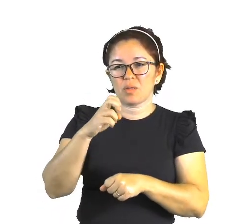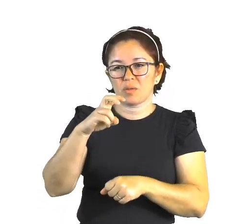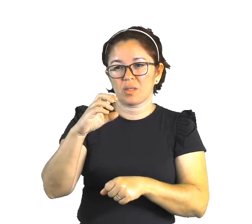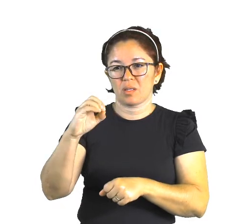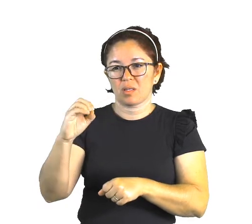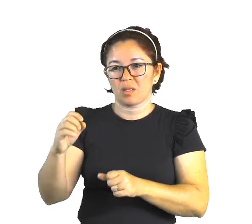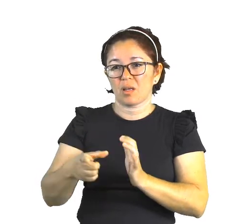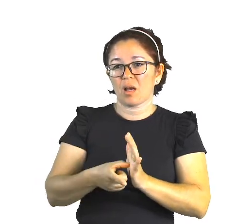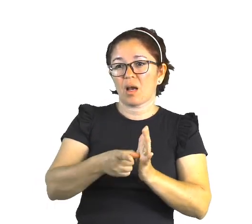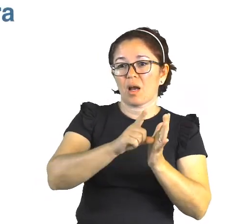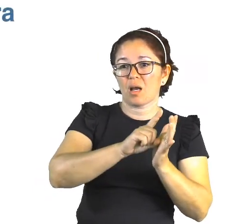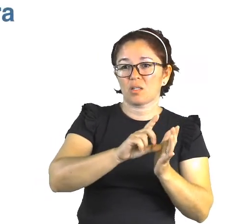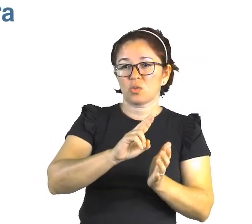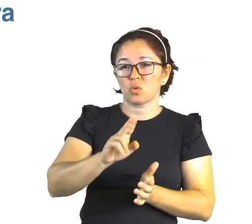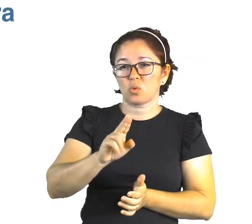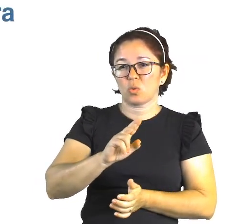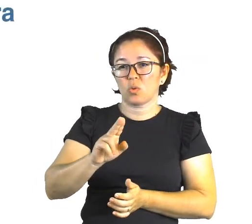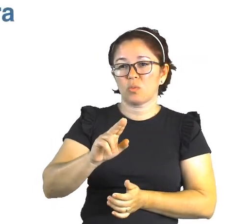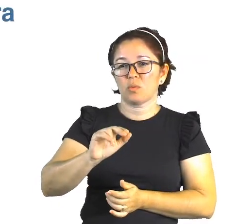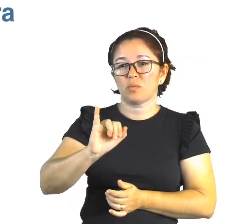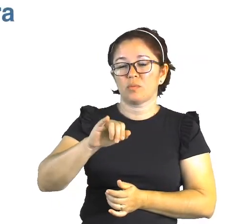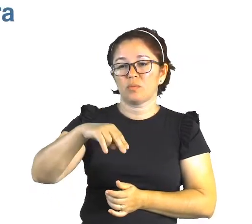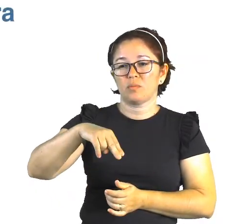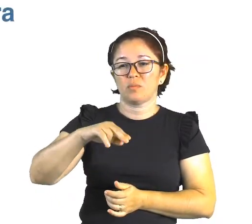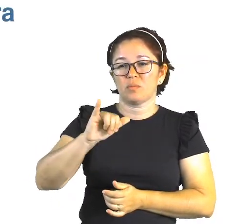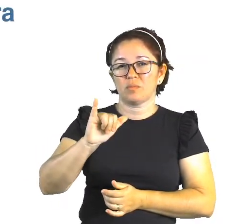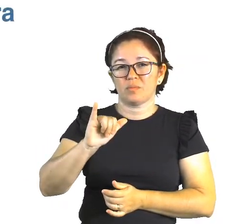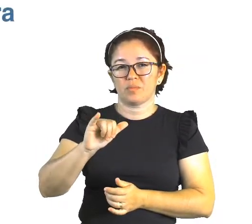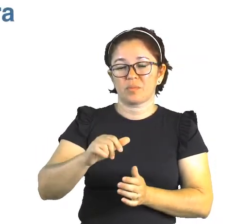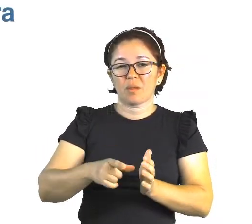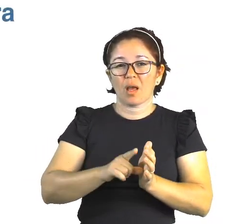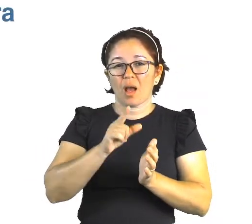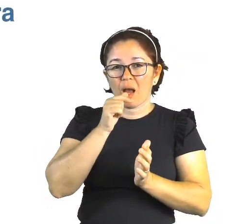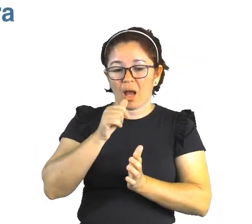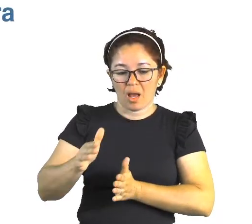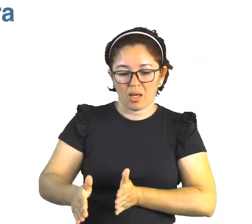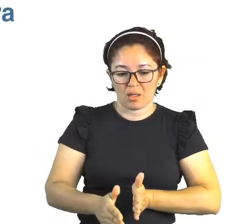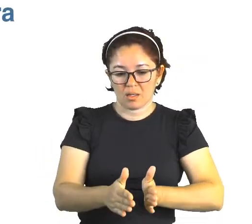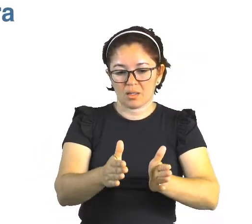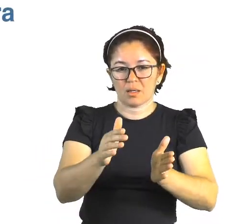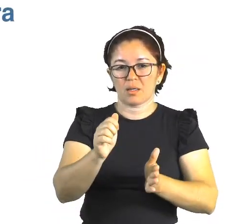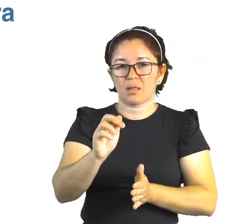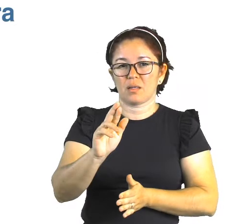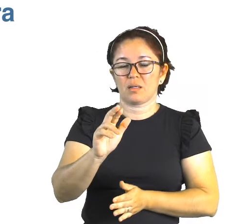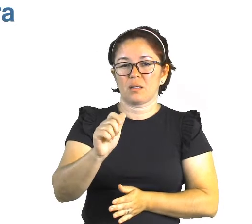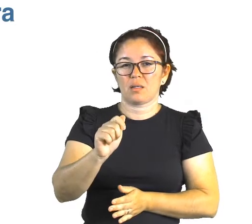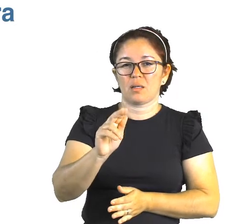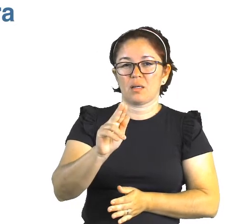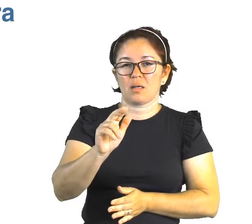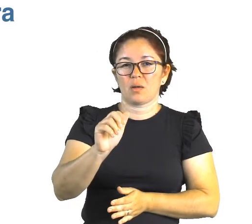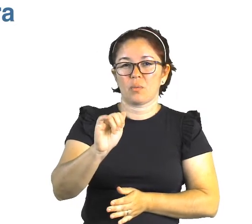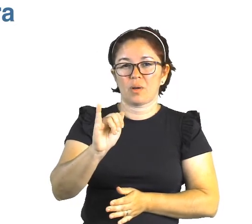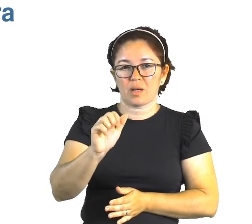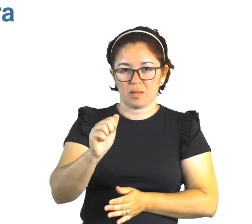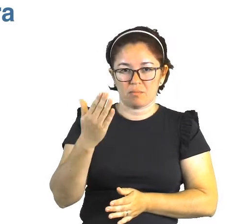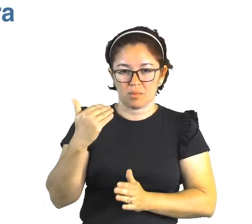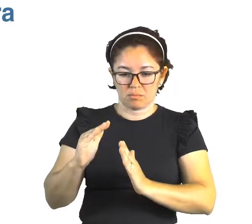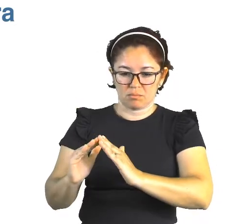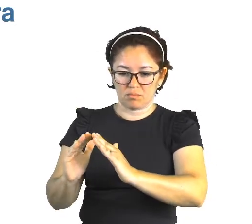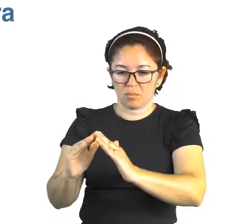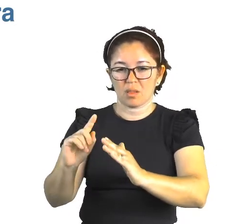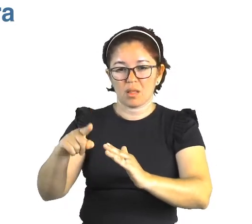Araguaia, eles migraram para outras regiões. E os carajás, os povos carajás, eles são conhecidos